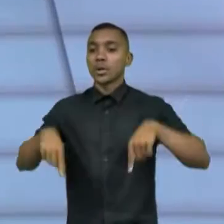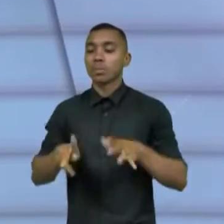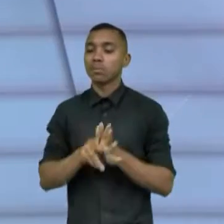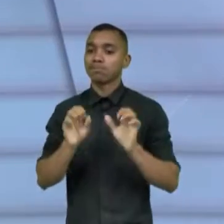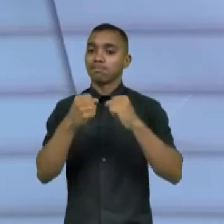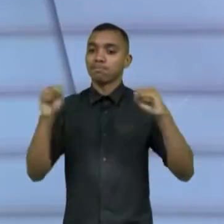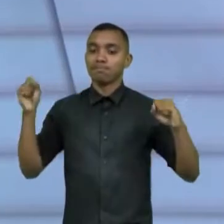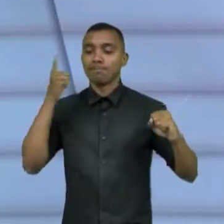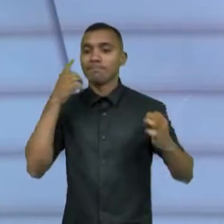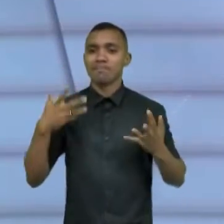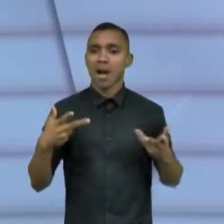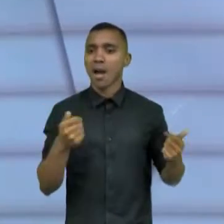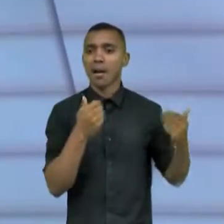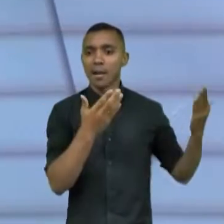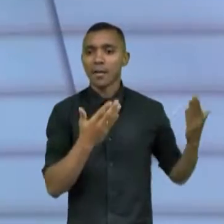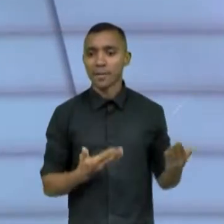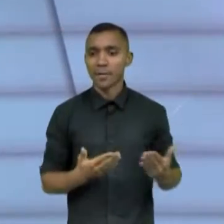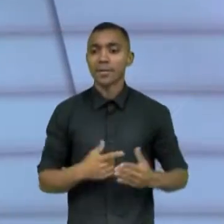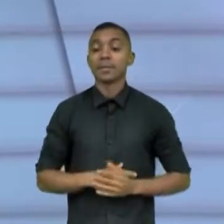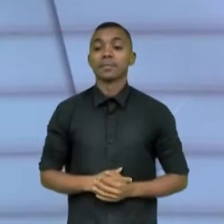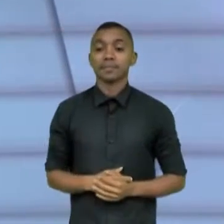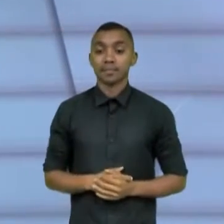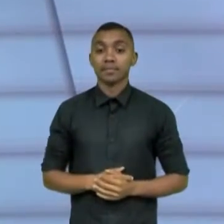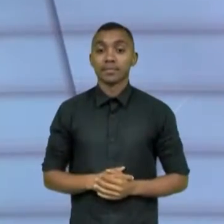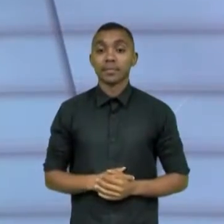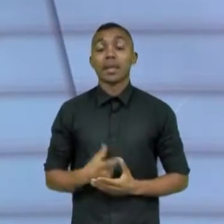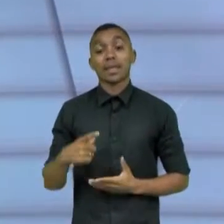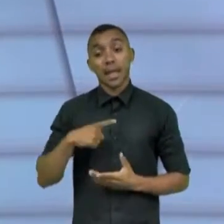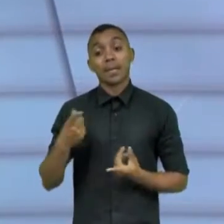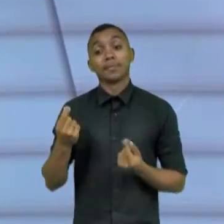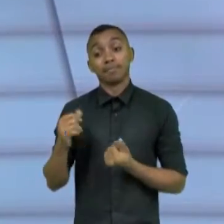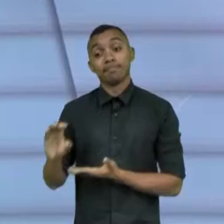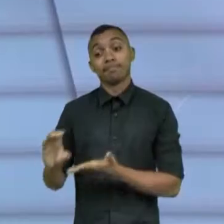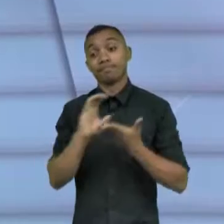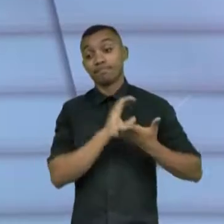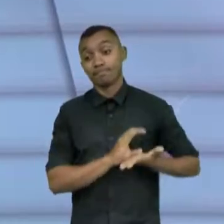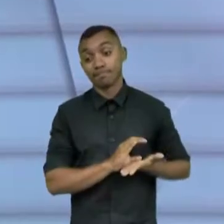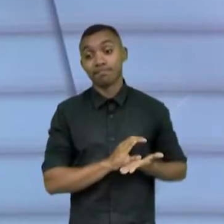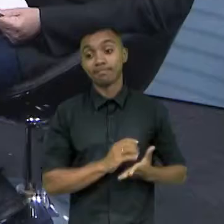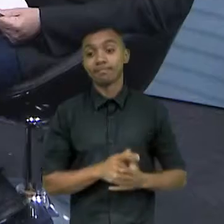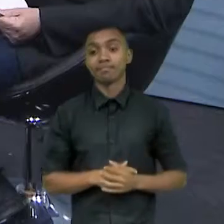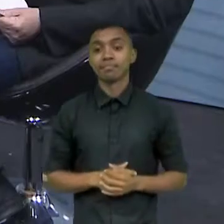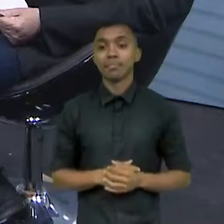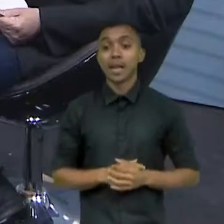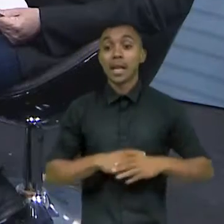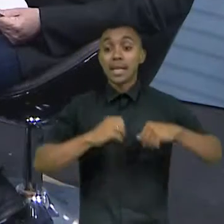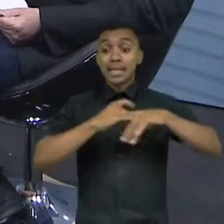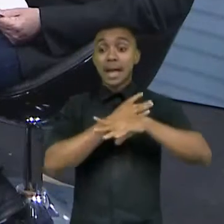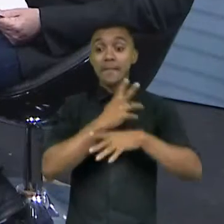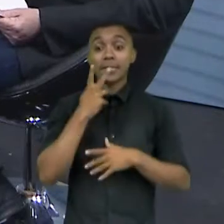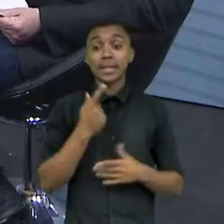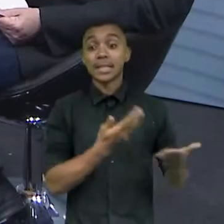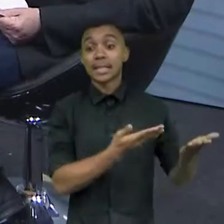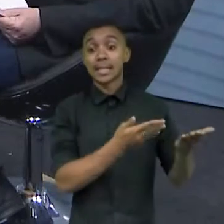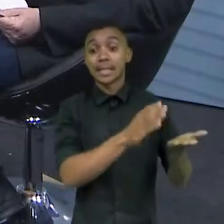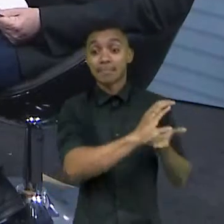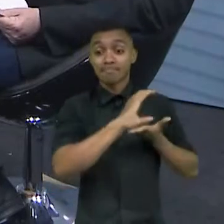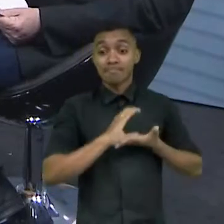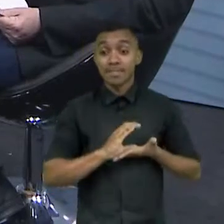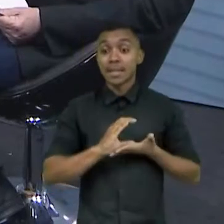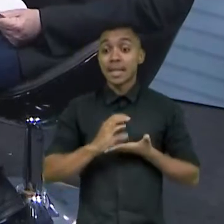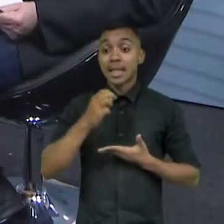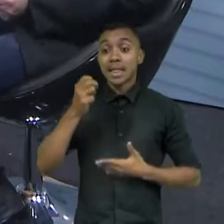como esse. E aí, isso inclui co-financiamento. Isso. E Fortaleza recebe R$ milhões? R$ milhões e ficam aqui em